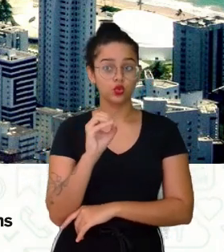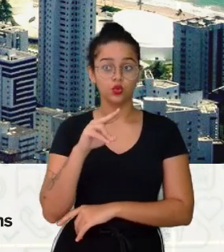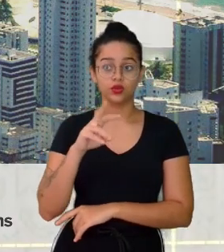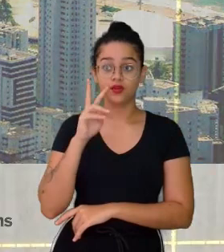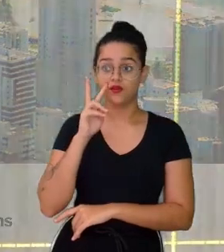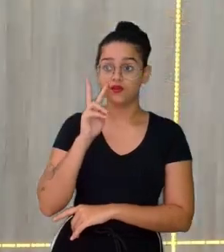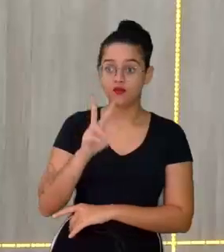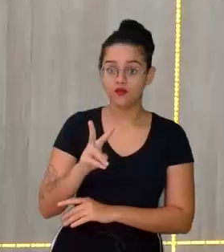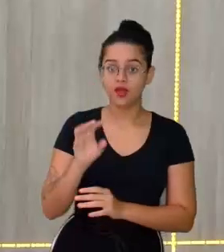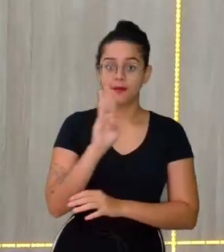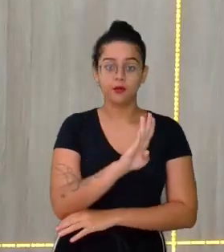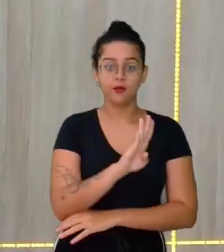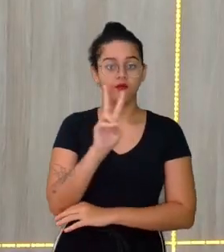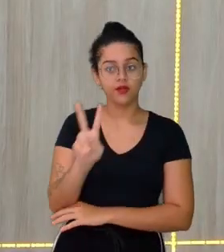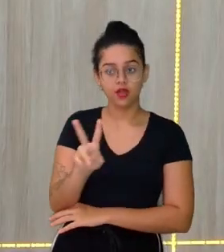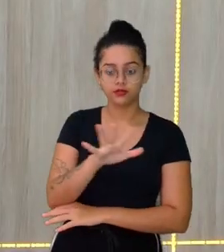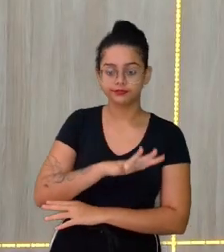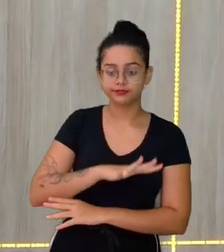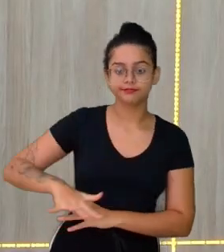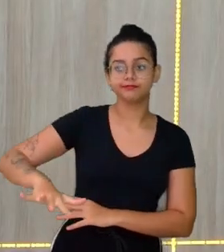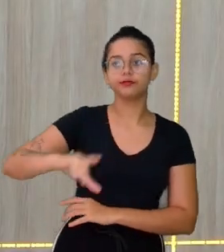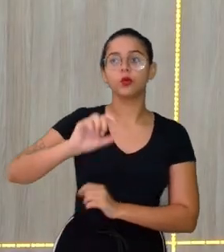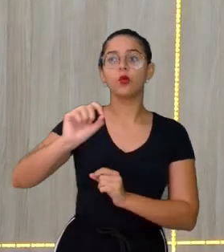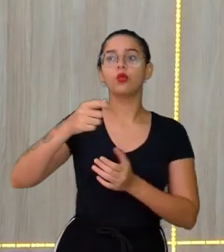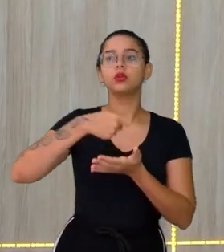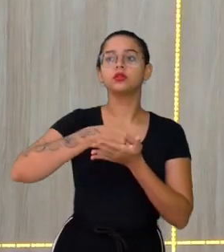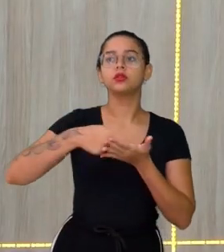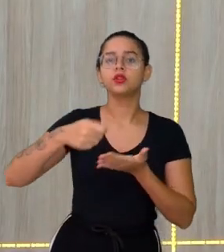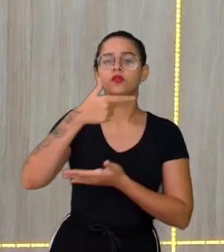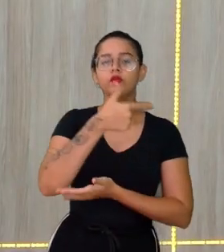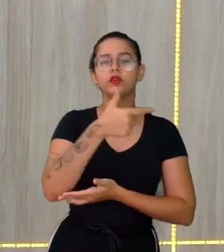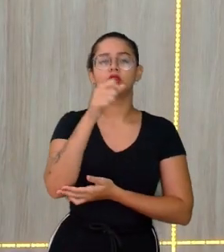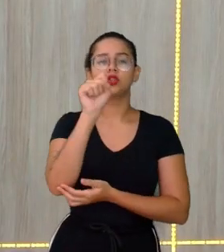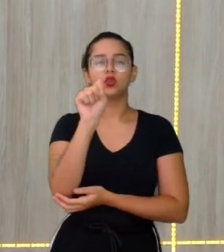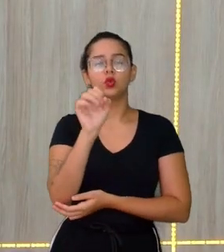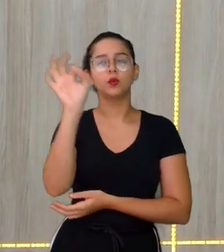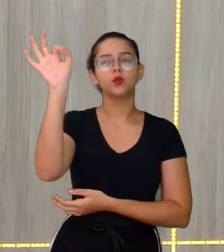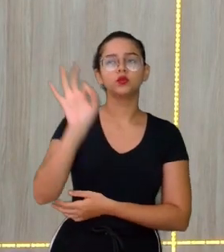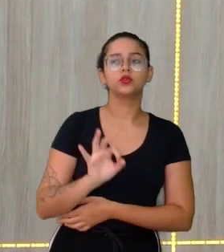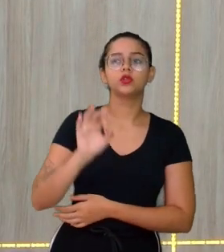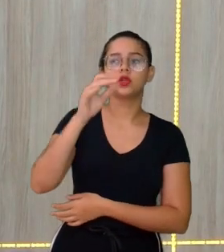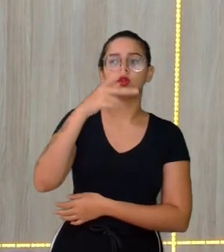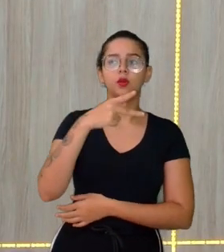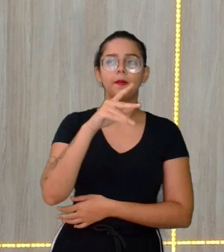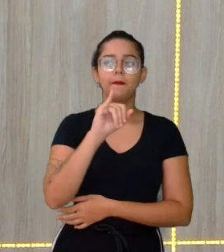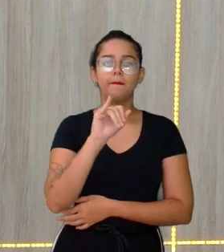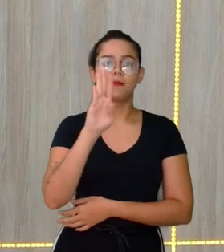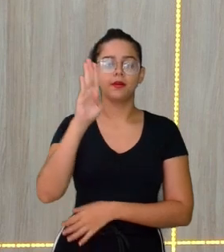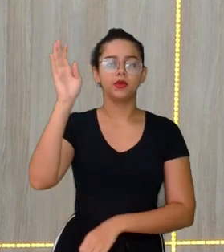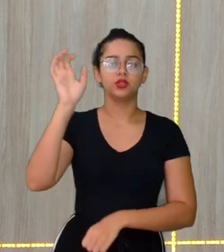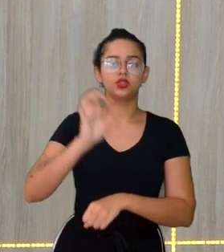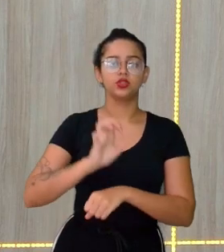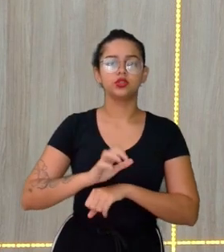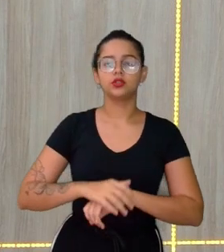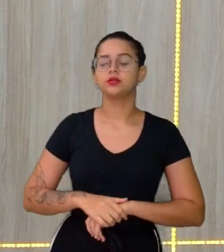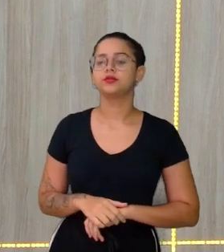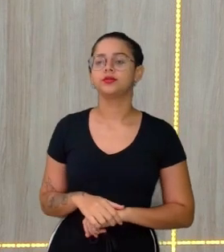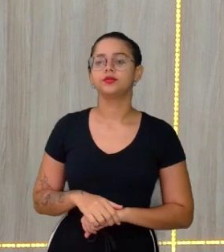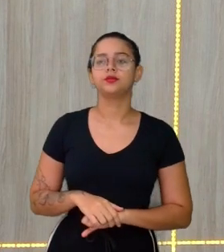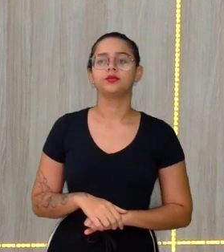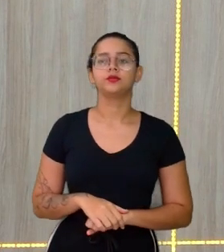boa Viagem E o que está escrito Ali 28% Do PIB